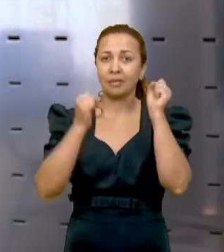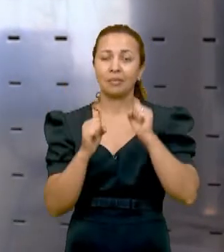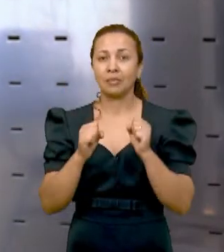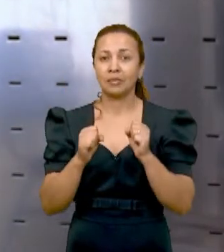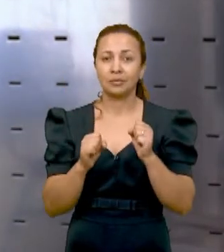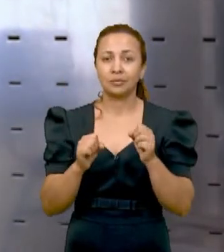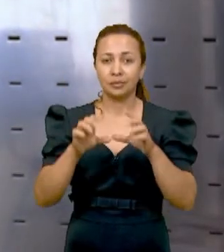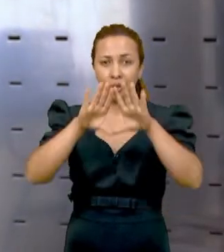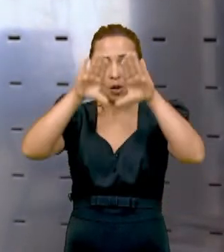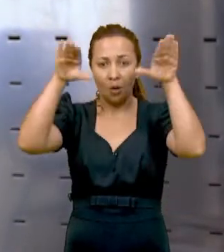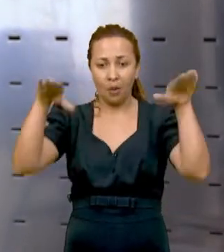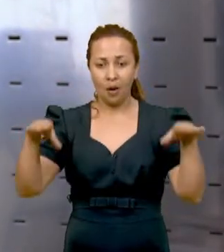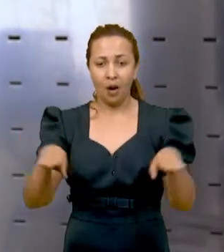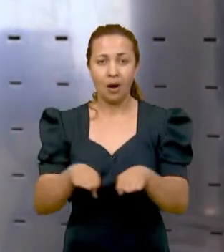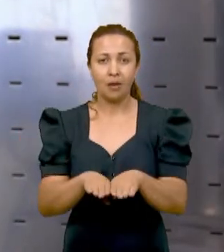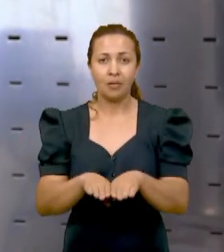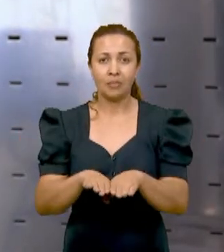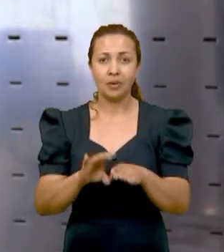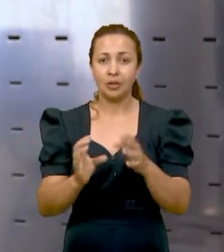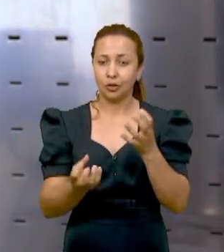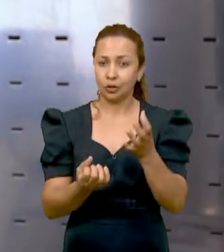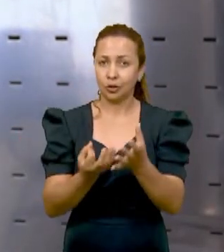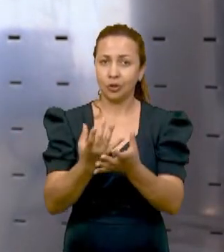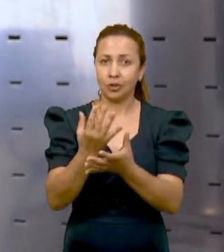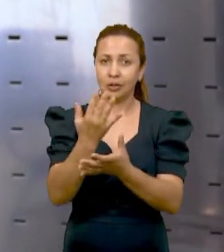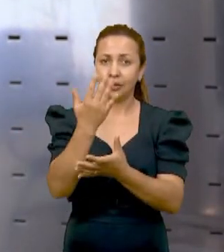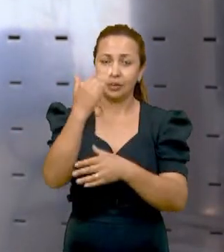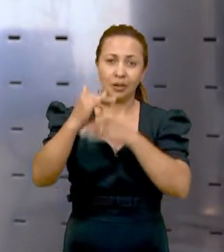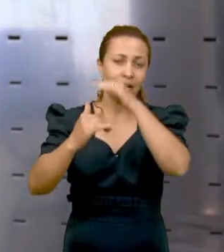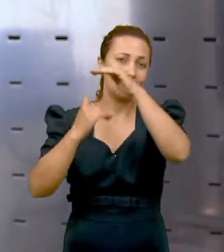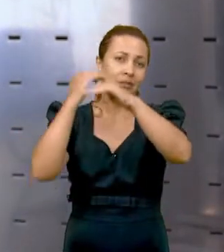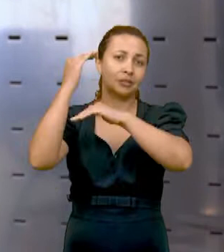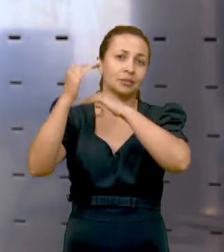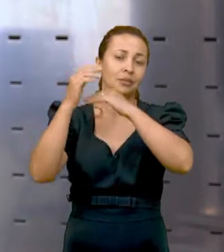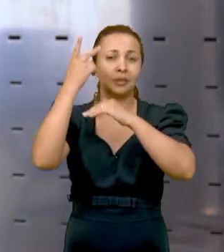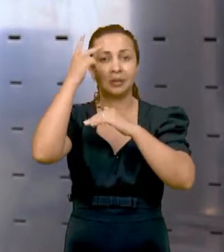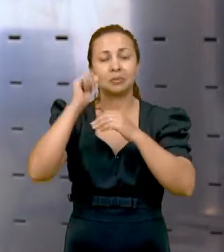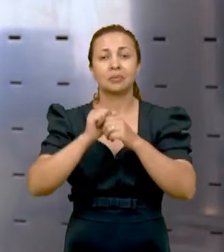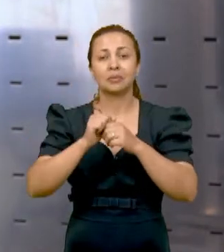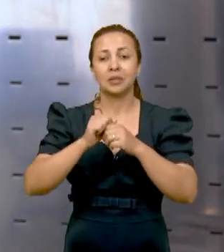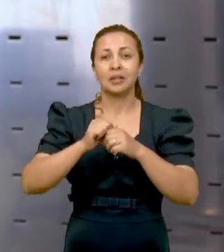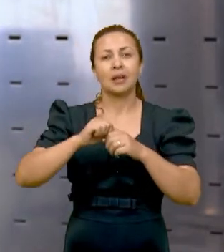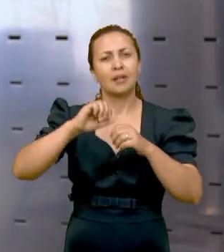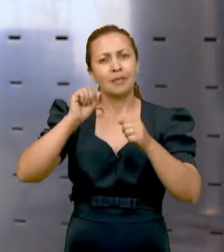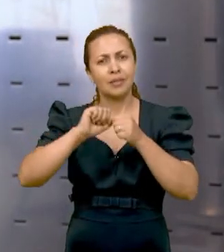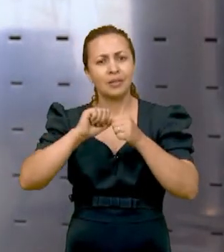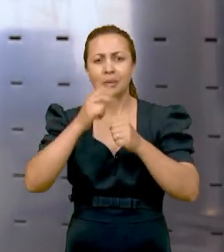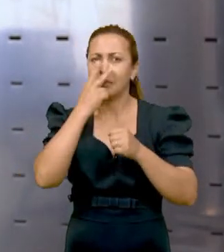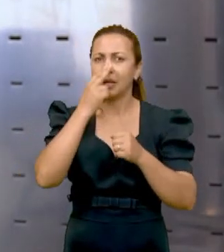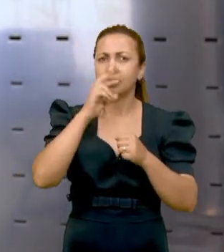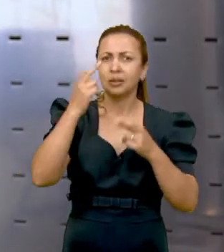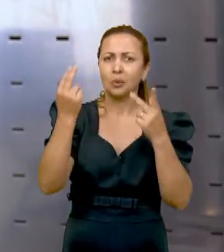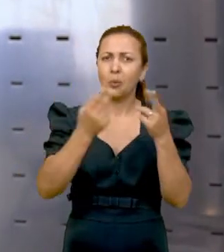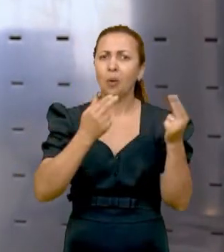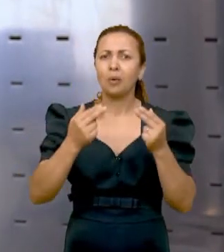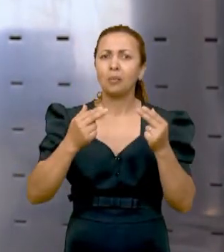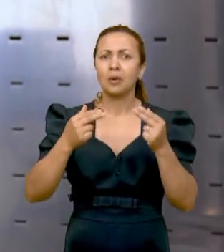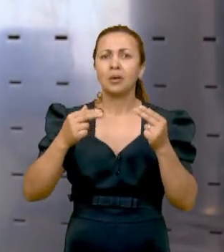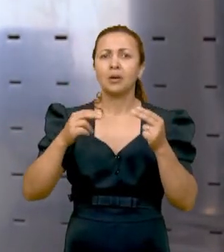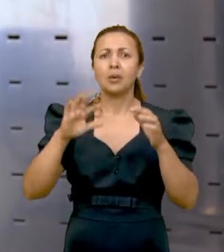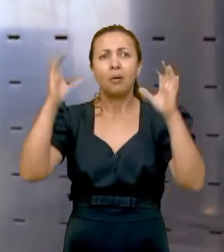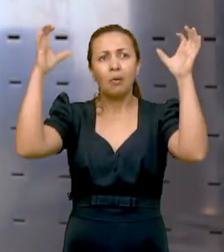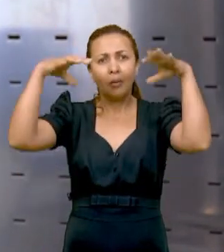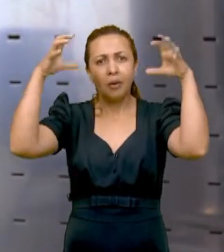é uma câmara de crescimento, tipo fitotron, onde nós conseguimos simular as condições de clima, imaginando